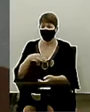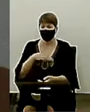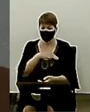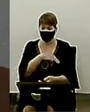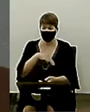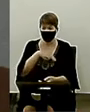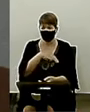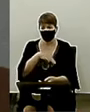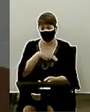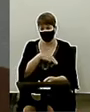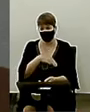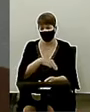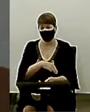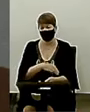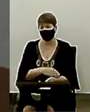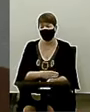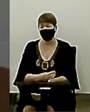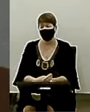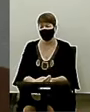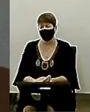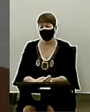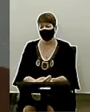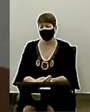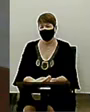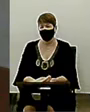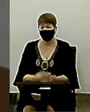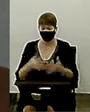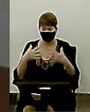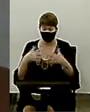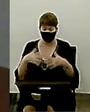e foi um negócio complicado.